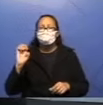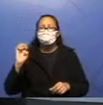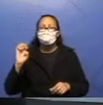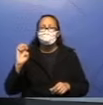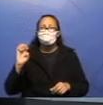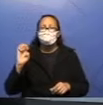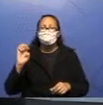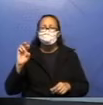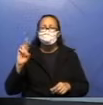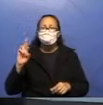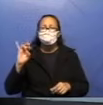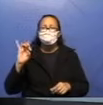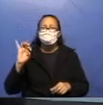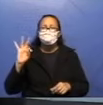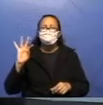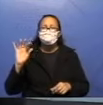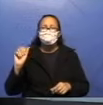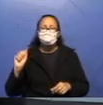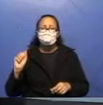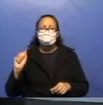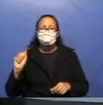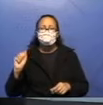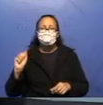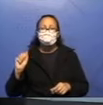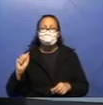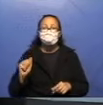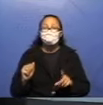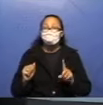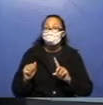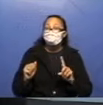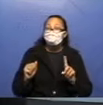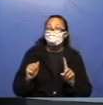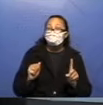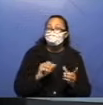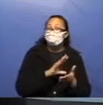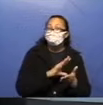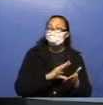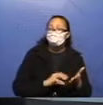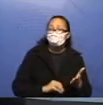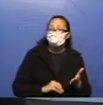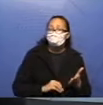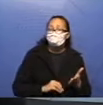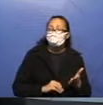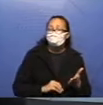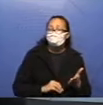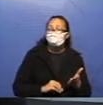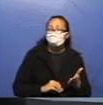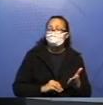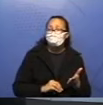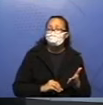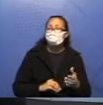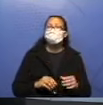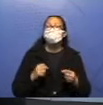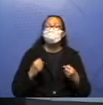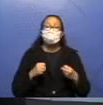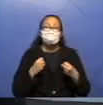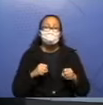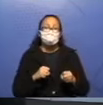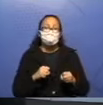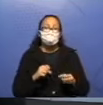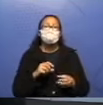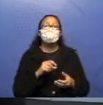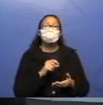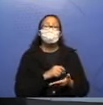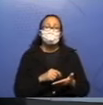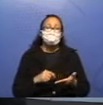Reescrita não é copiar, hein, pessoalzinho? Olha aí. Não é para copiar. É para você escrever com as suas palavras,